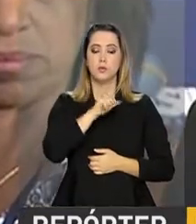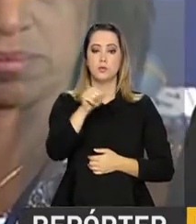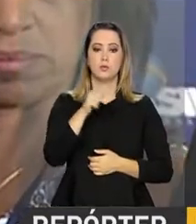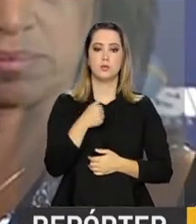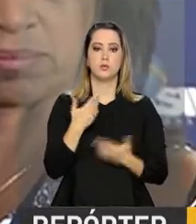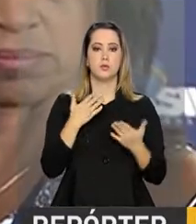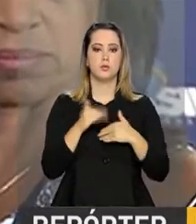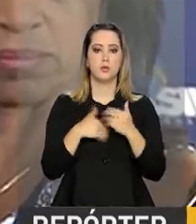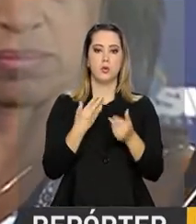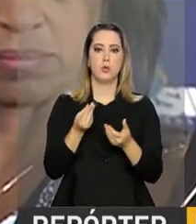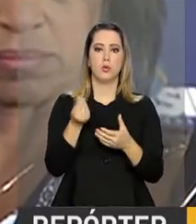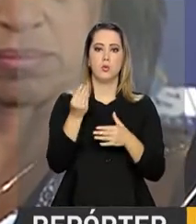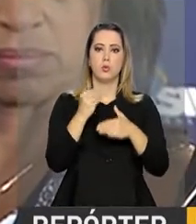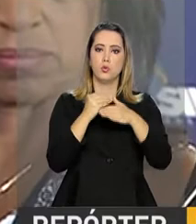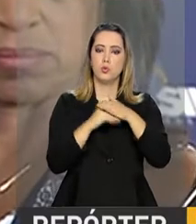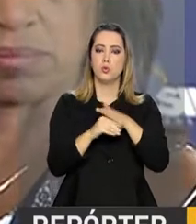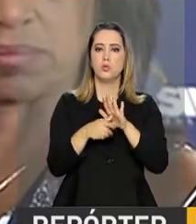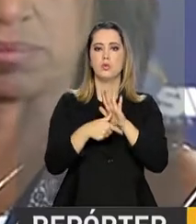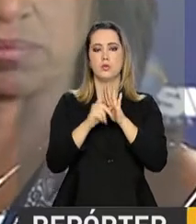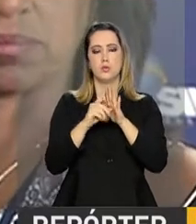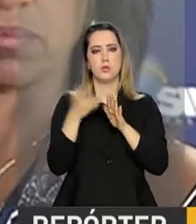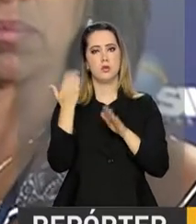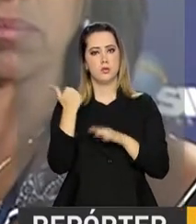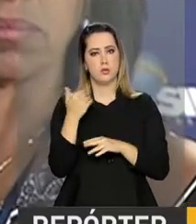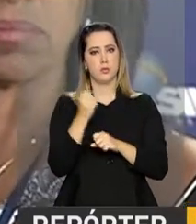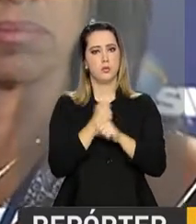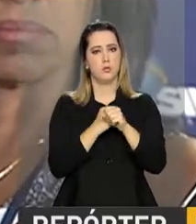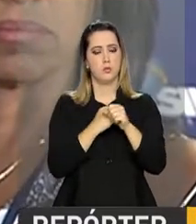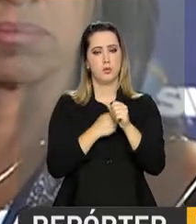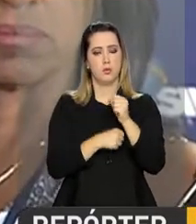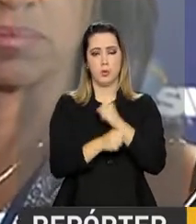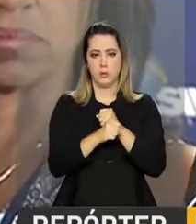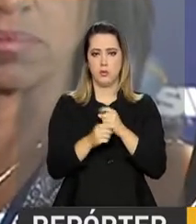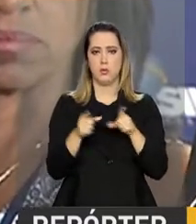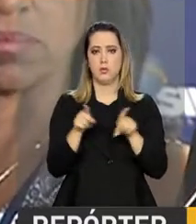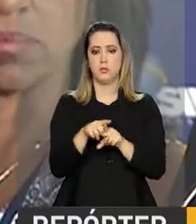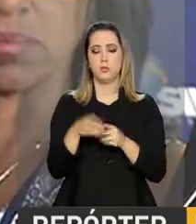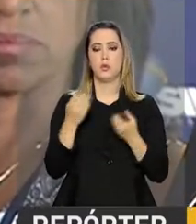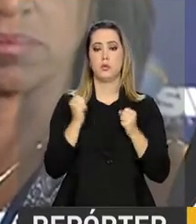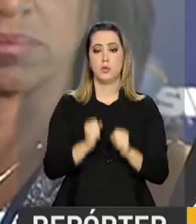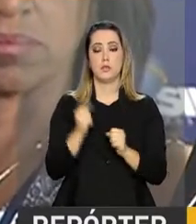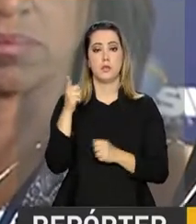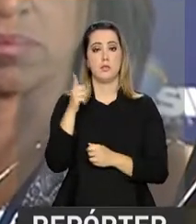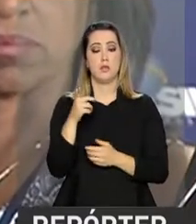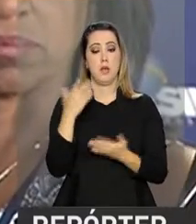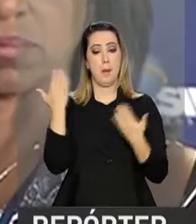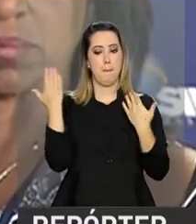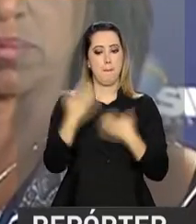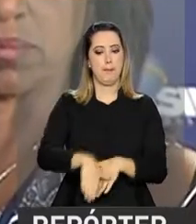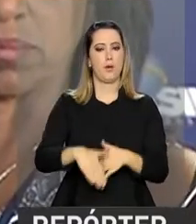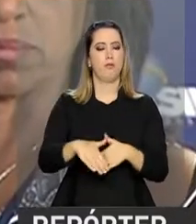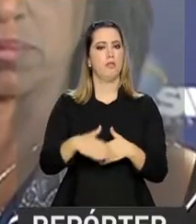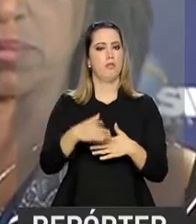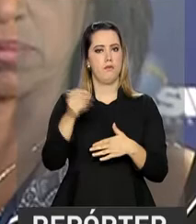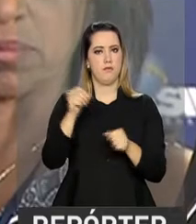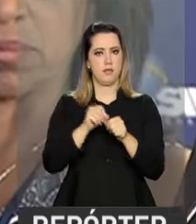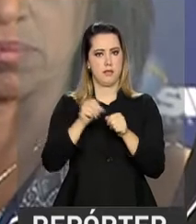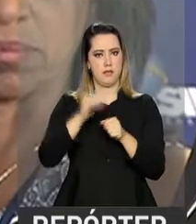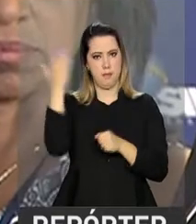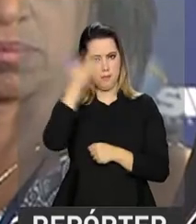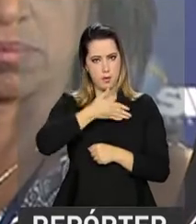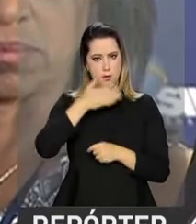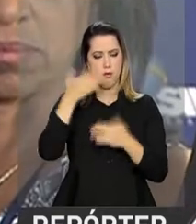mantendo o orçamento original do Enem 2017, adotar a aplicação no ano de 2017,